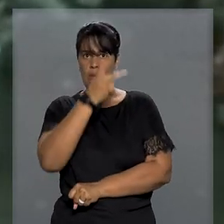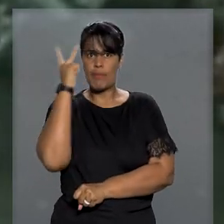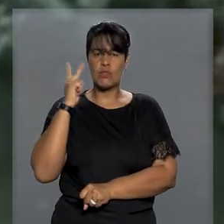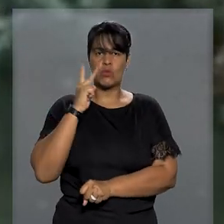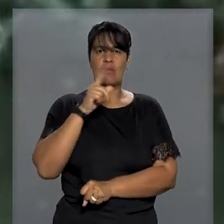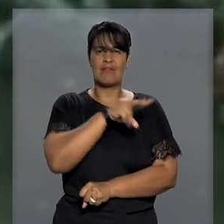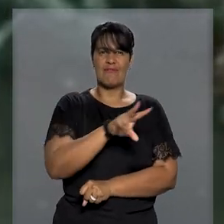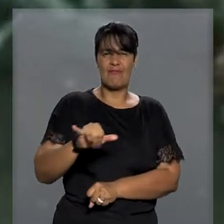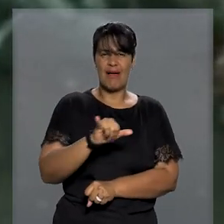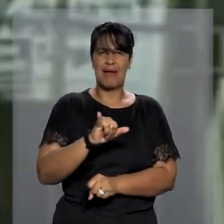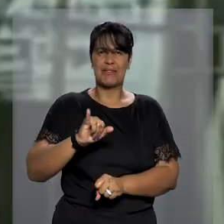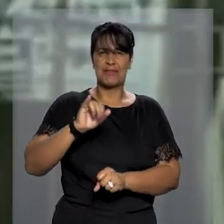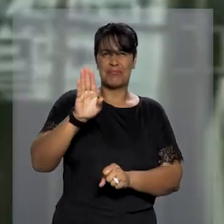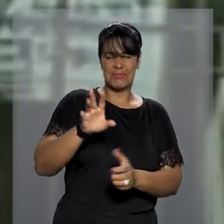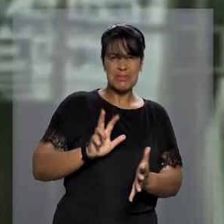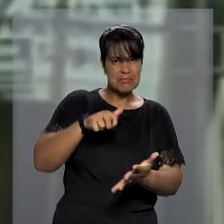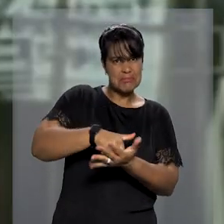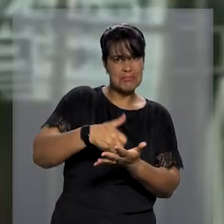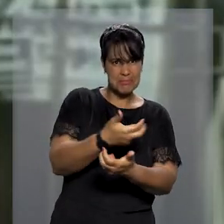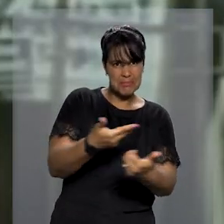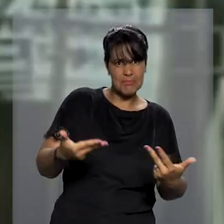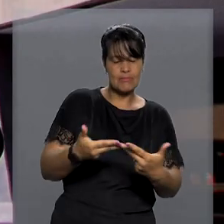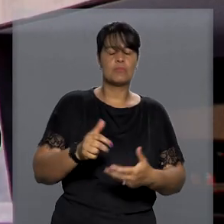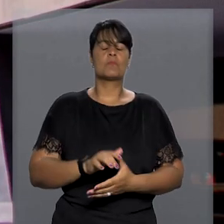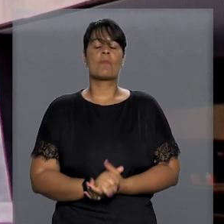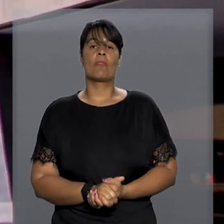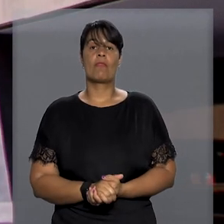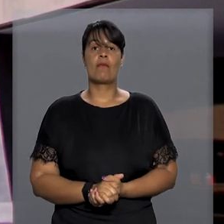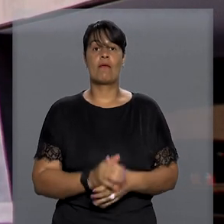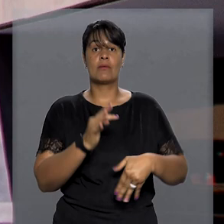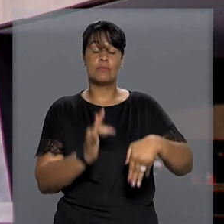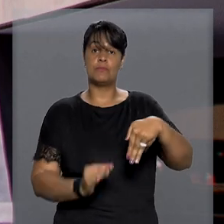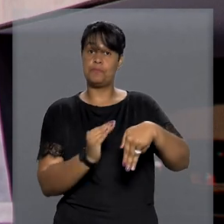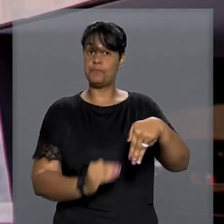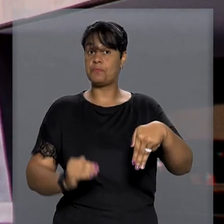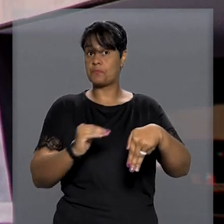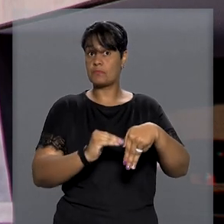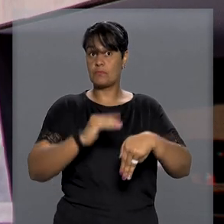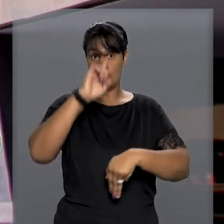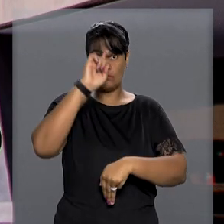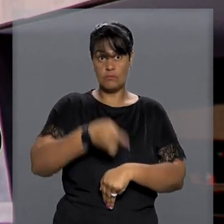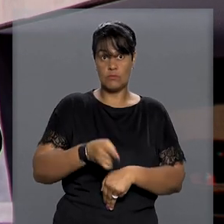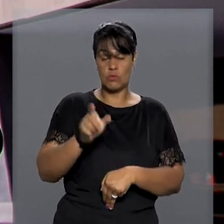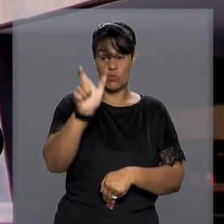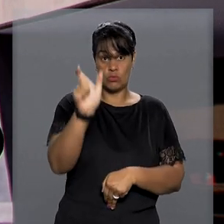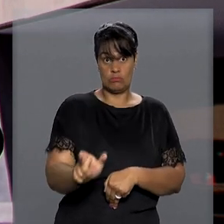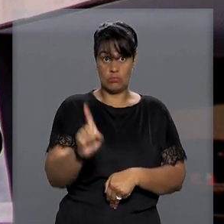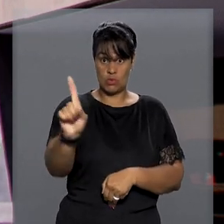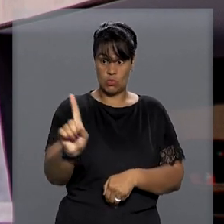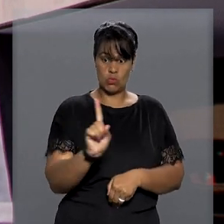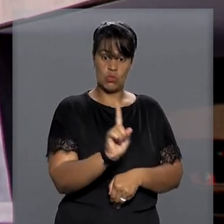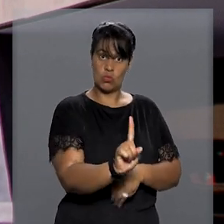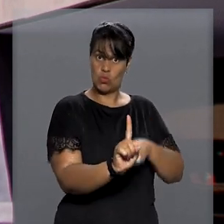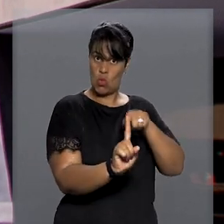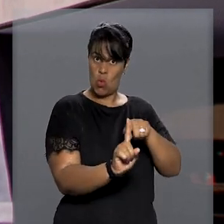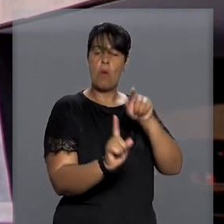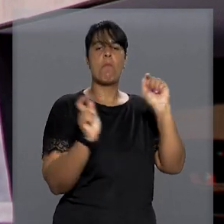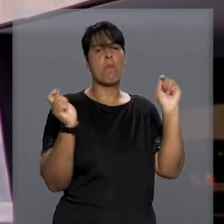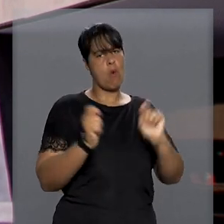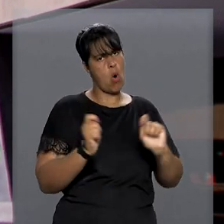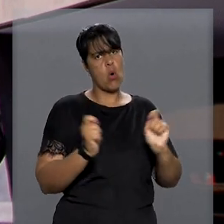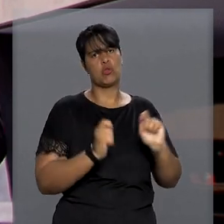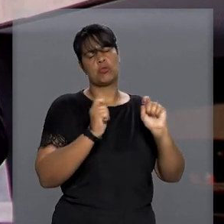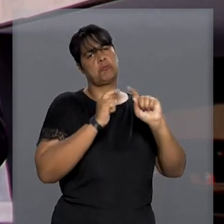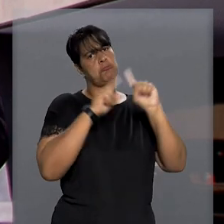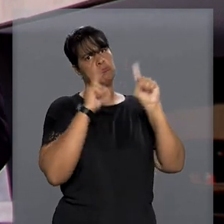opositores dos regimes ditatoriais da América Latina. Na decisão, a presidente determinou a citação de Narbondo para que ele possa, se